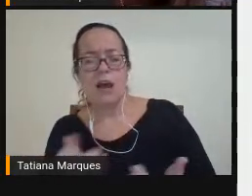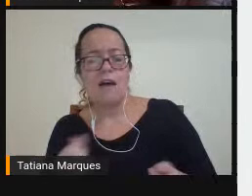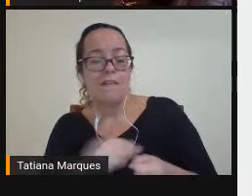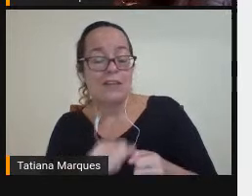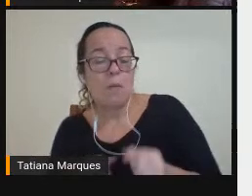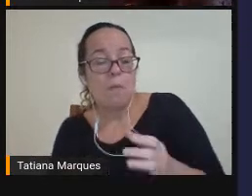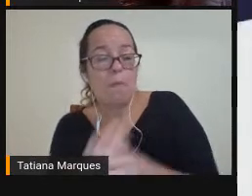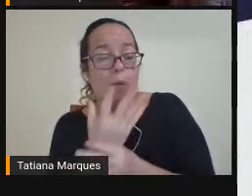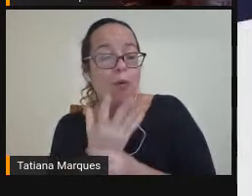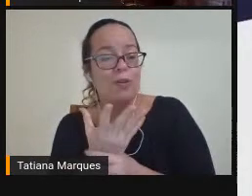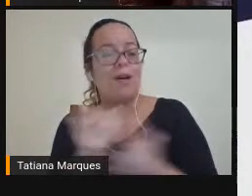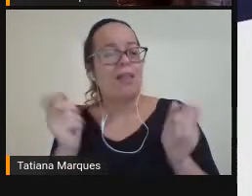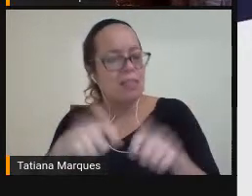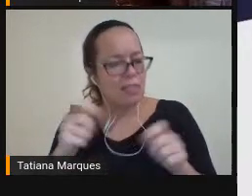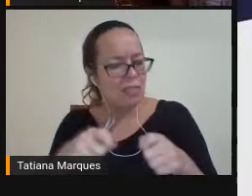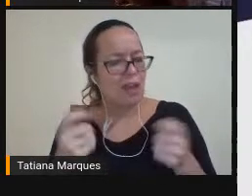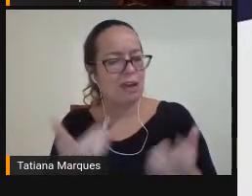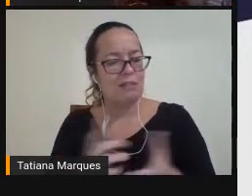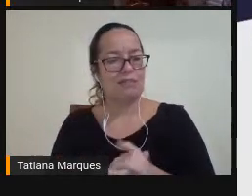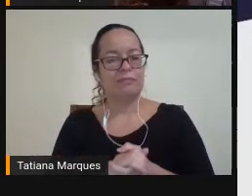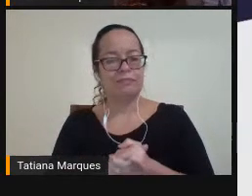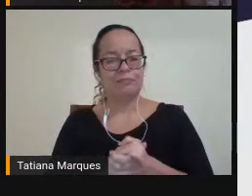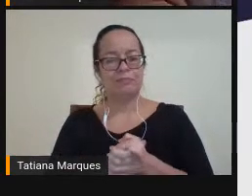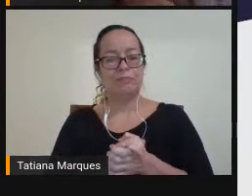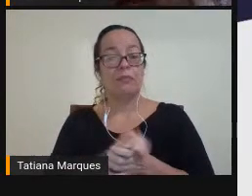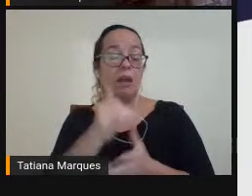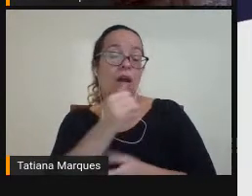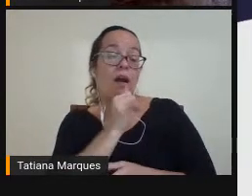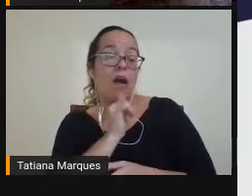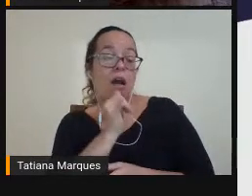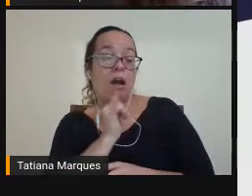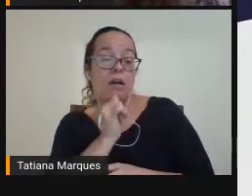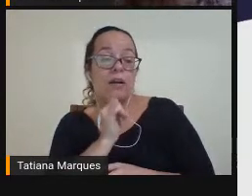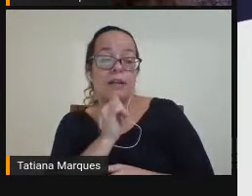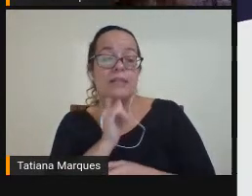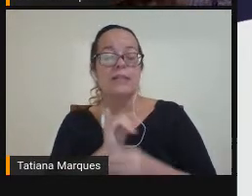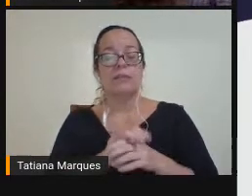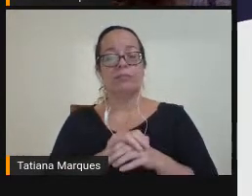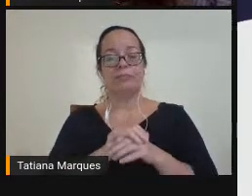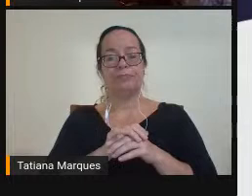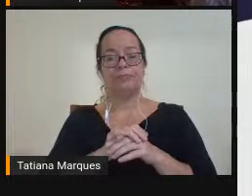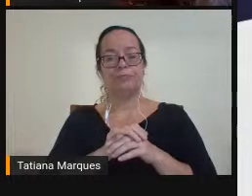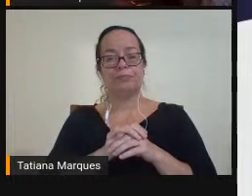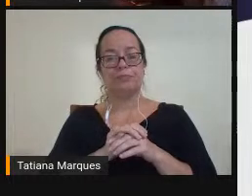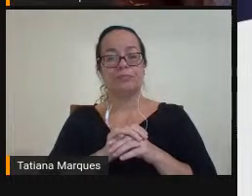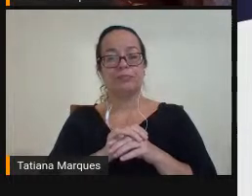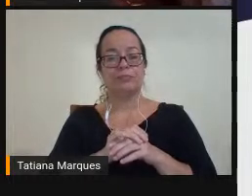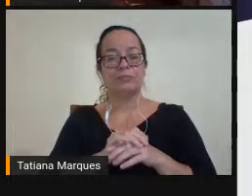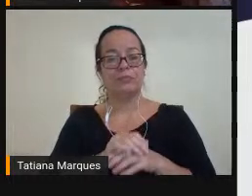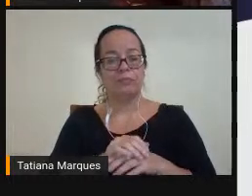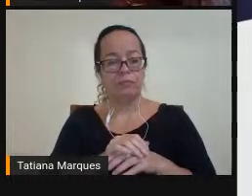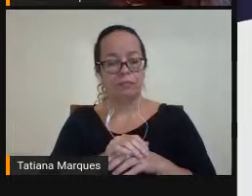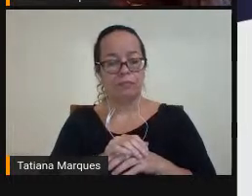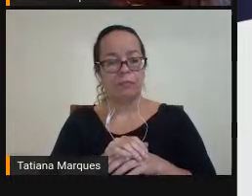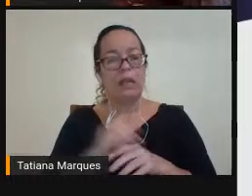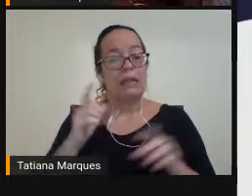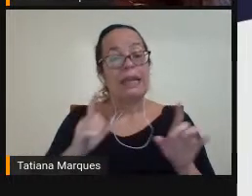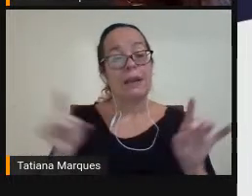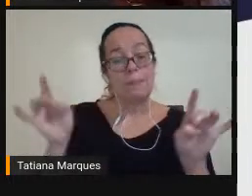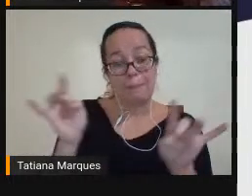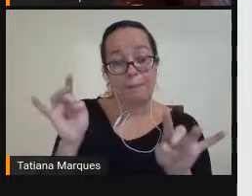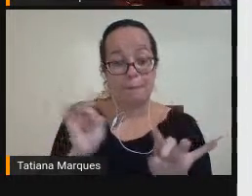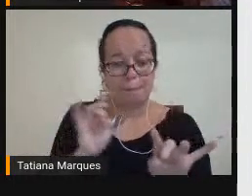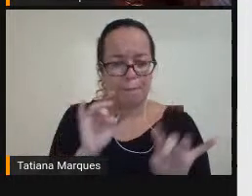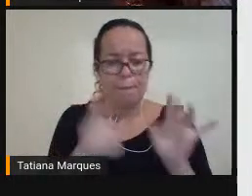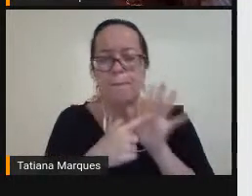Então aqui Por exemplo Deixa eu ver Se compartilhou Aqui com vocês Tem ele já pronto Só um